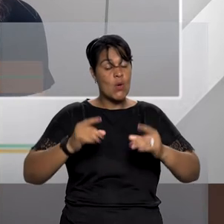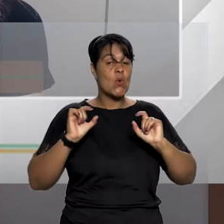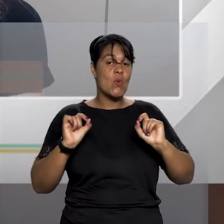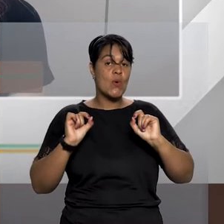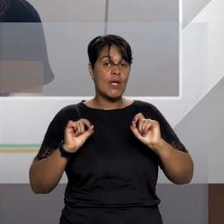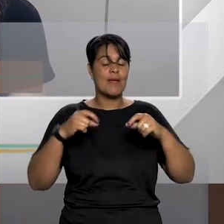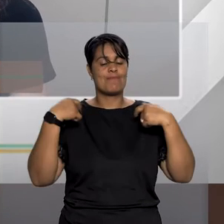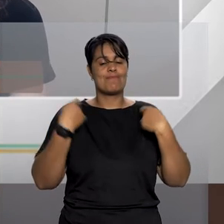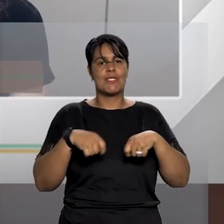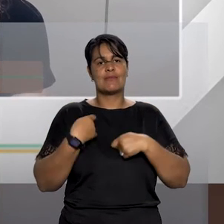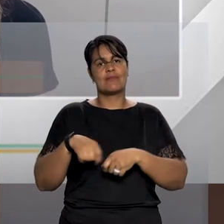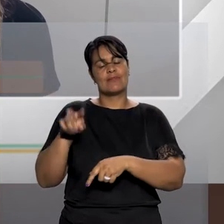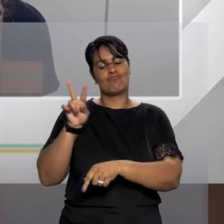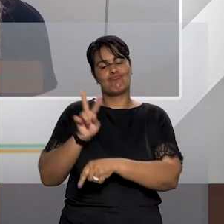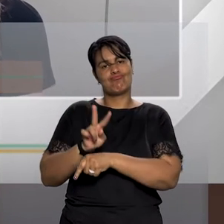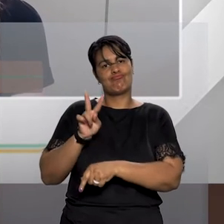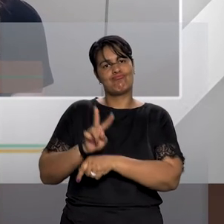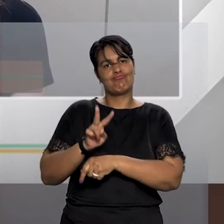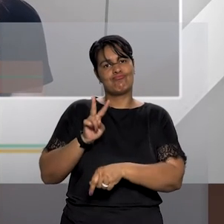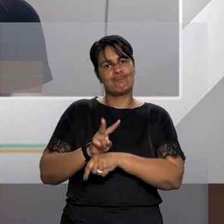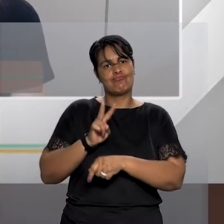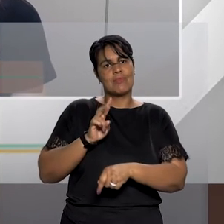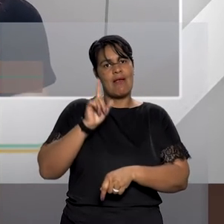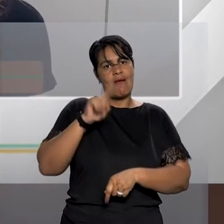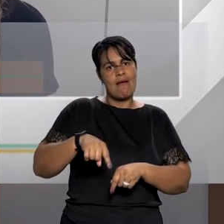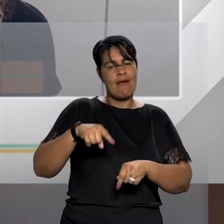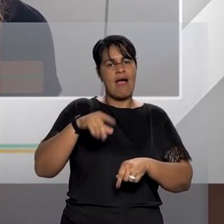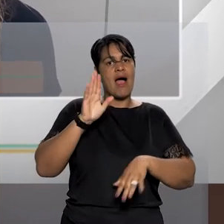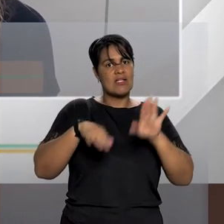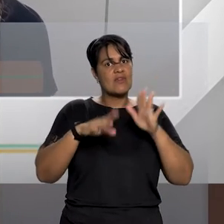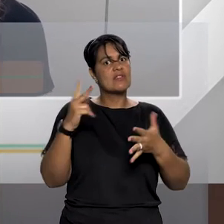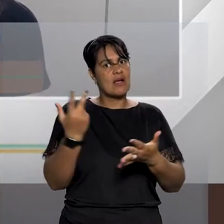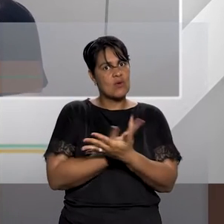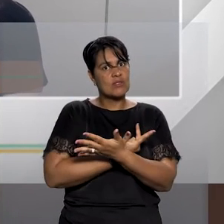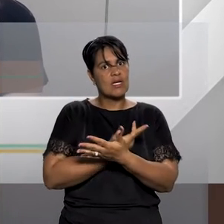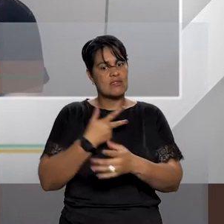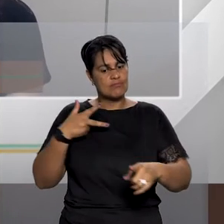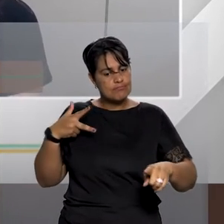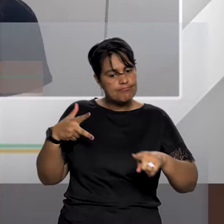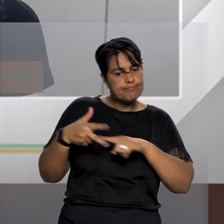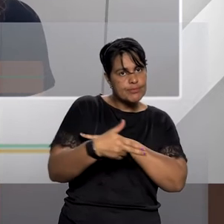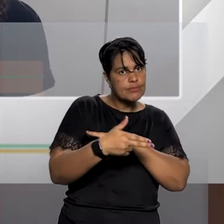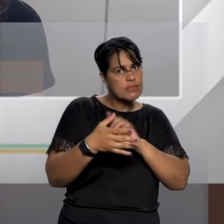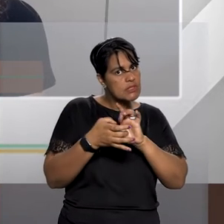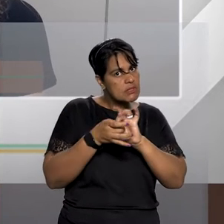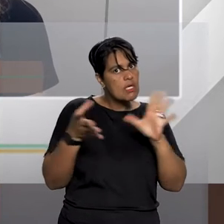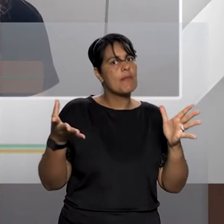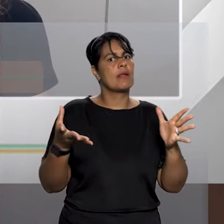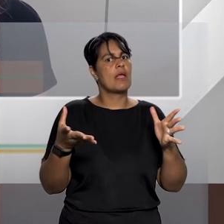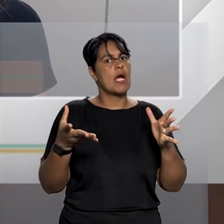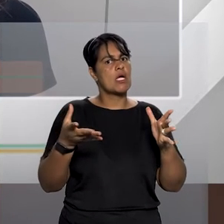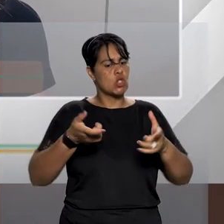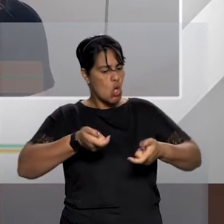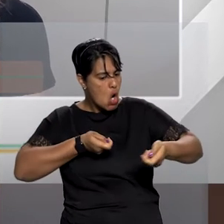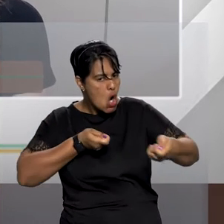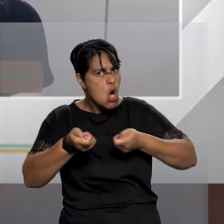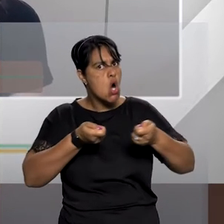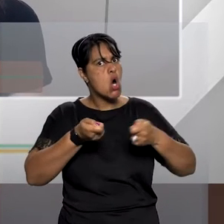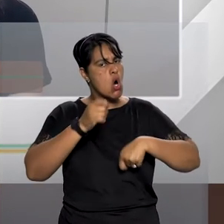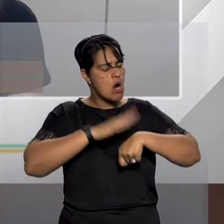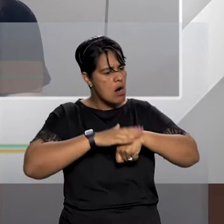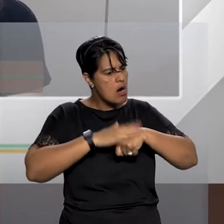tutela aí de restrição da liberdade, de controle do movimento, dos espaços